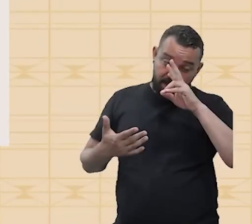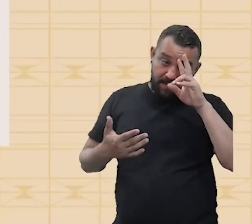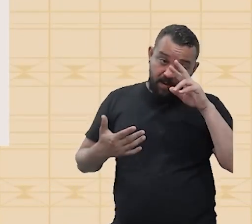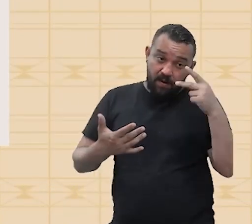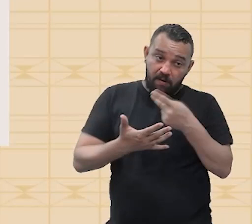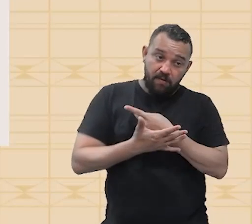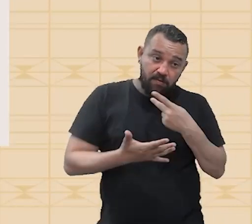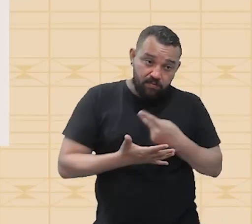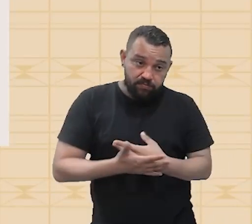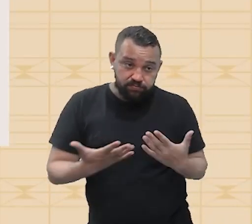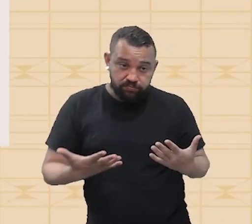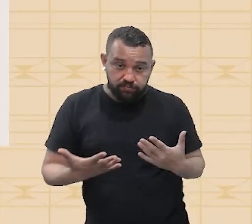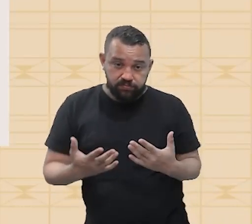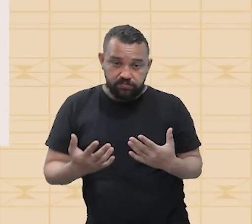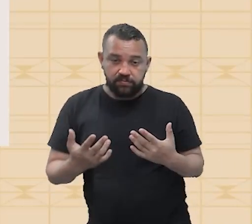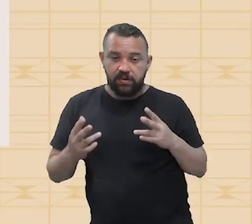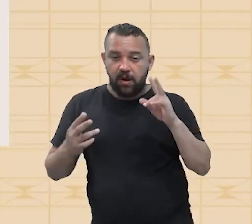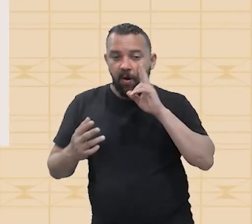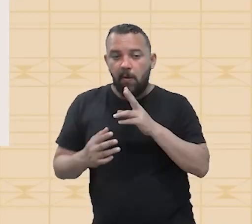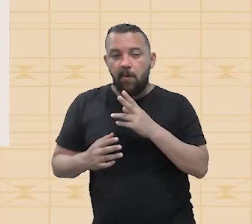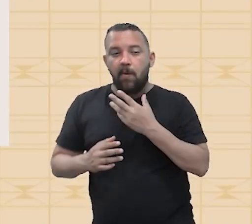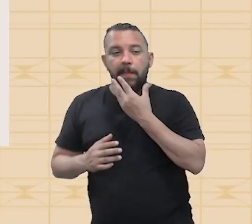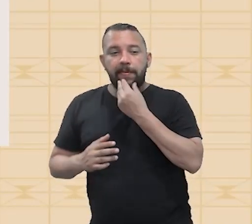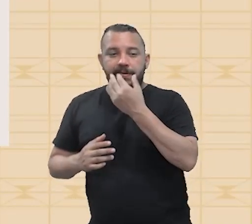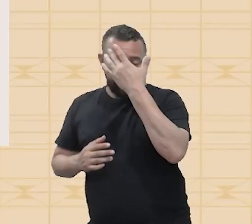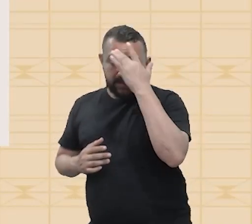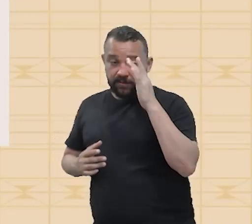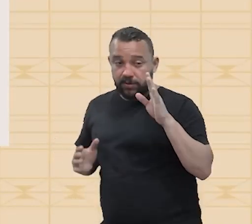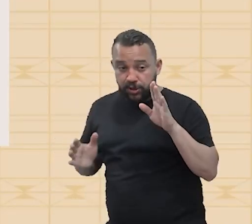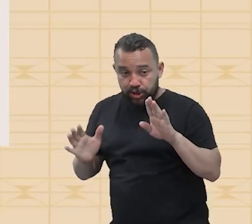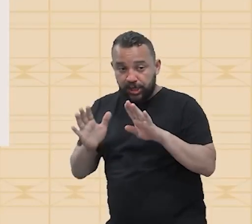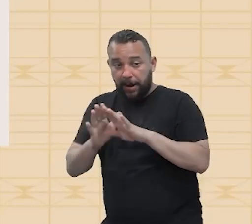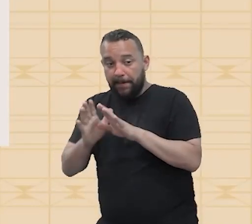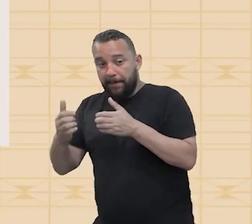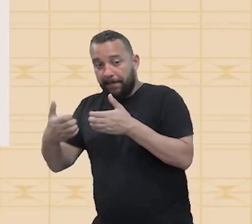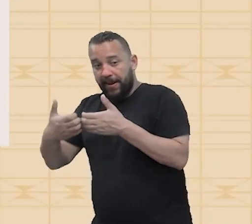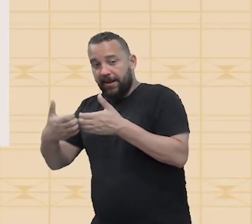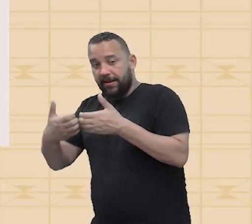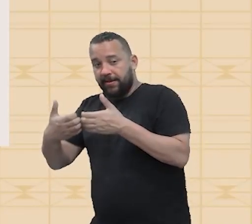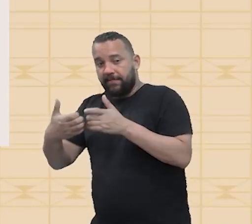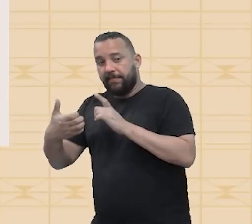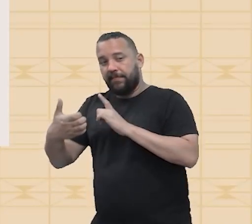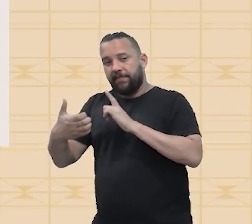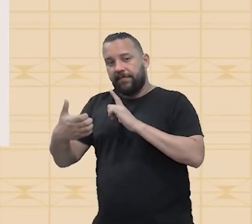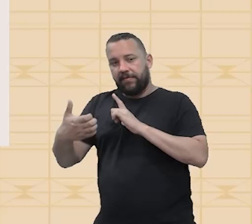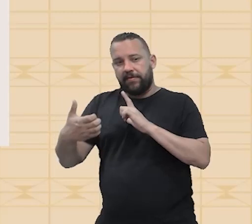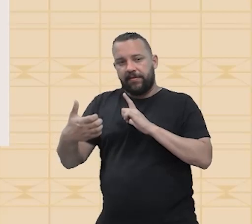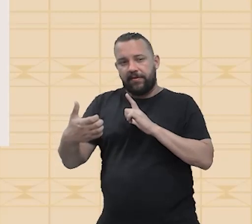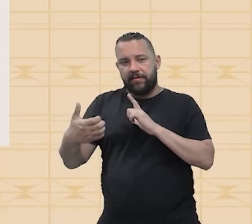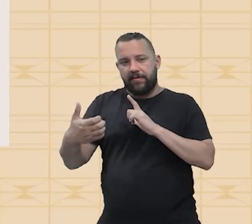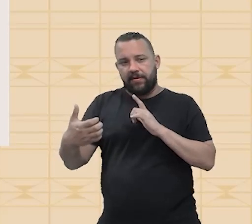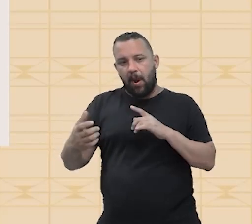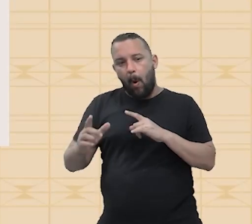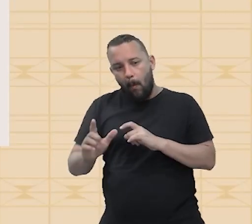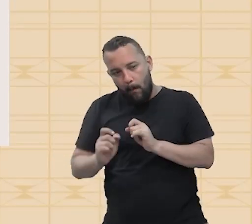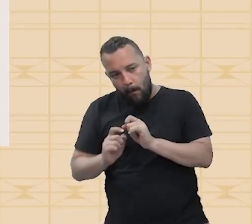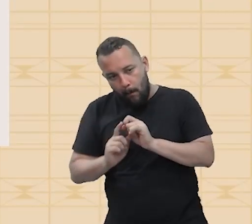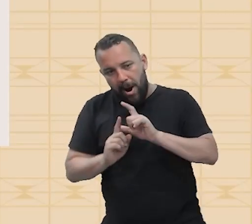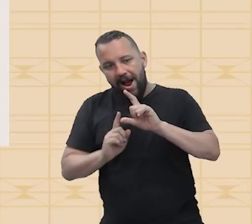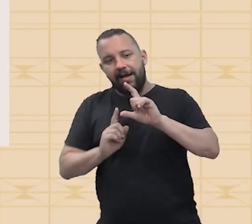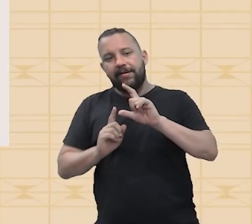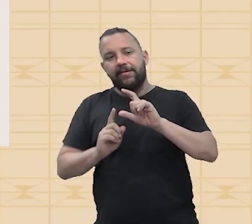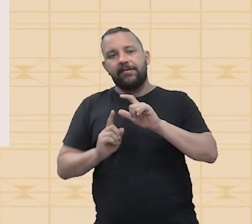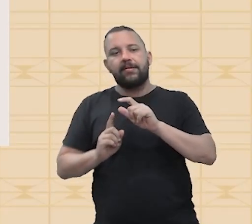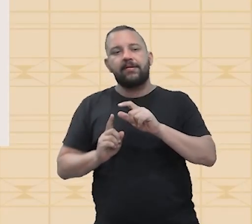a fonte e o observador. Lembrando que, quando se aproxima, existe um aumento. Então, quando eu quero aumentar uma divisão no